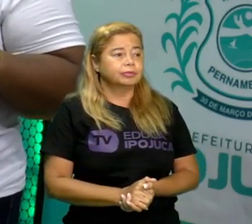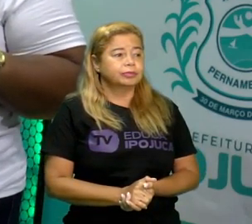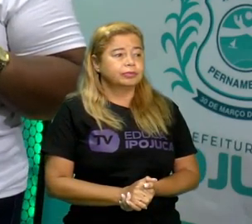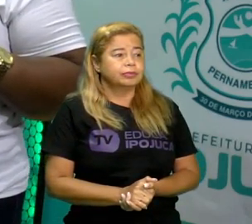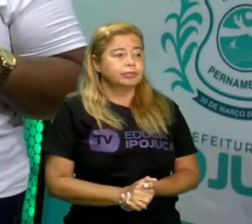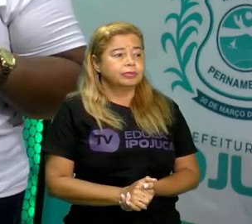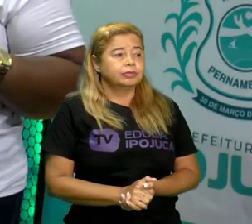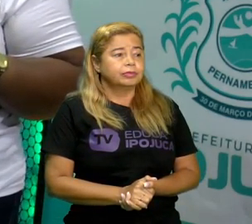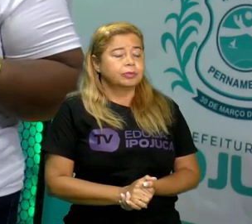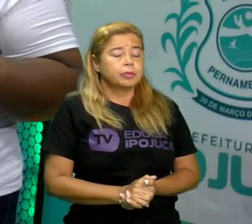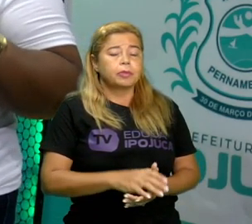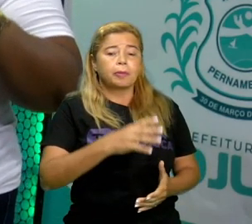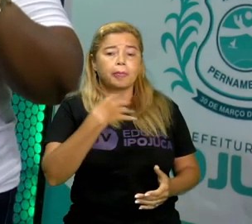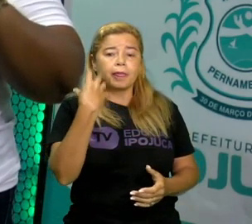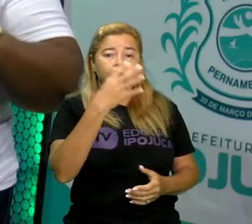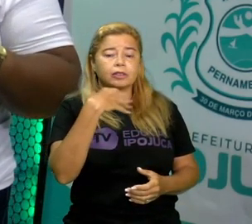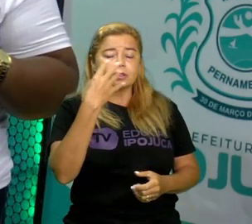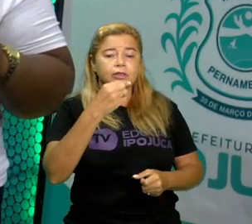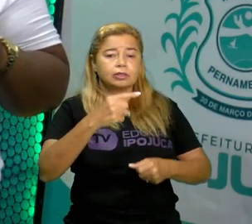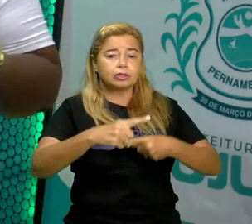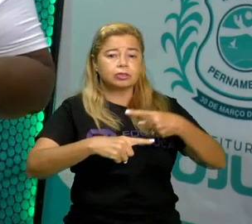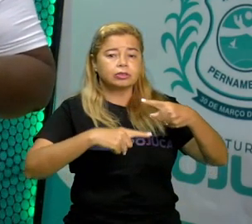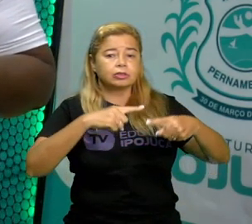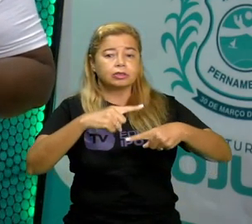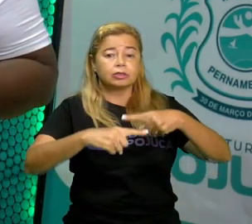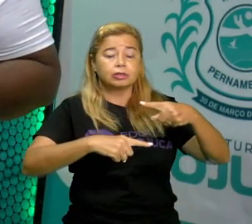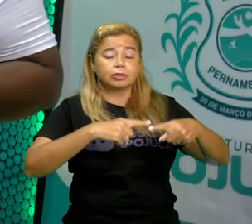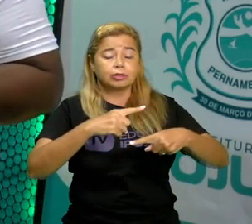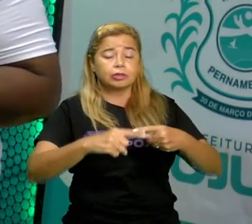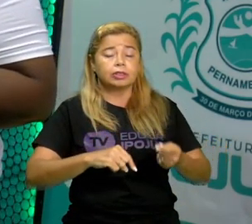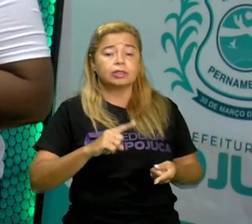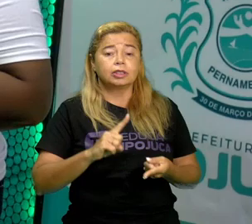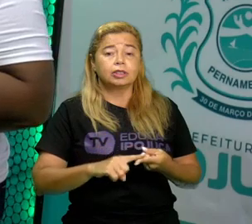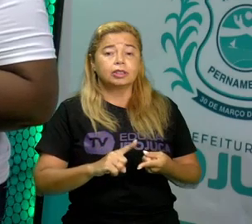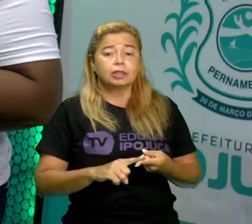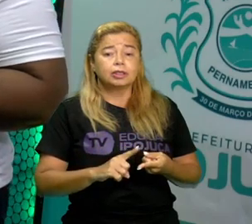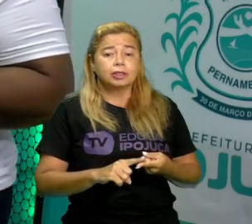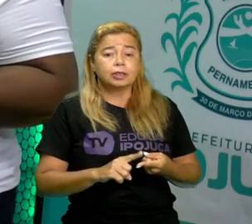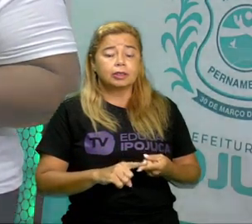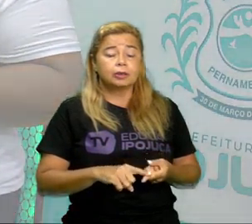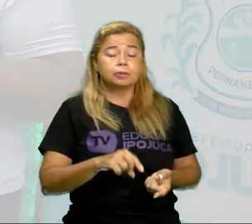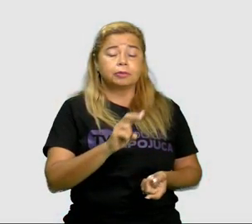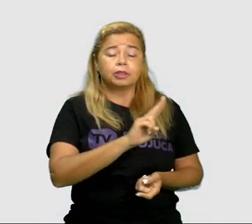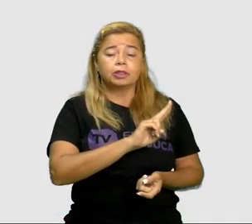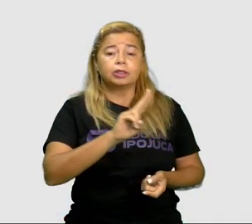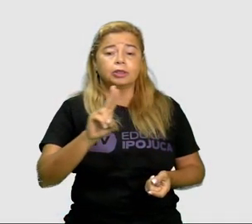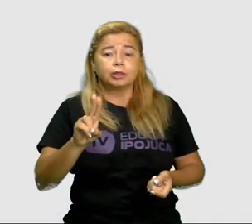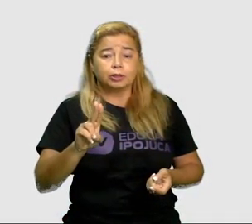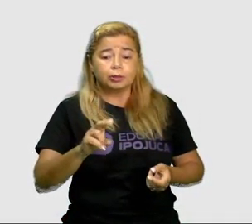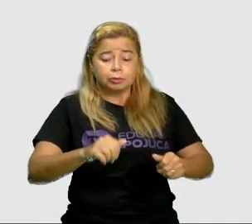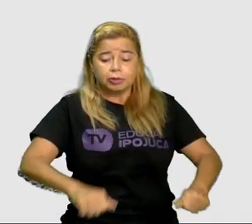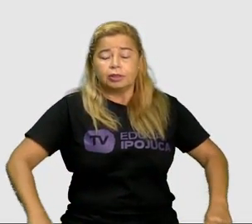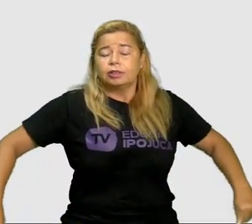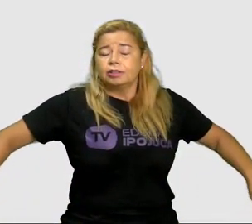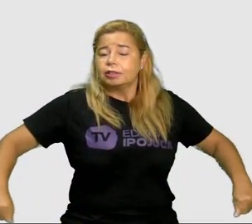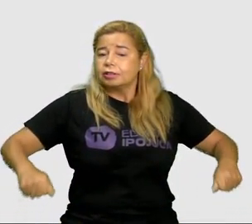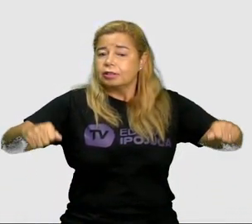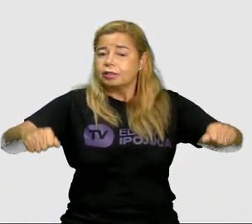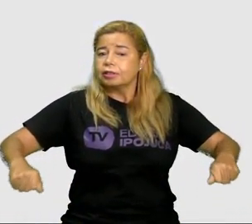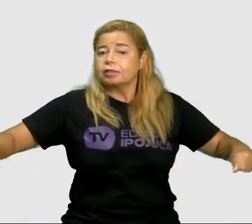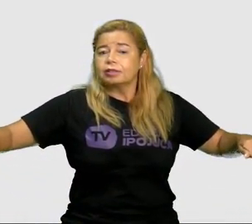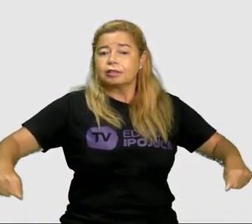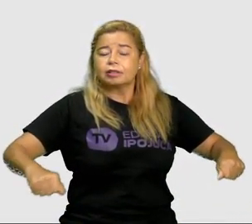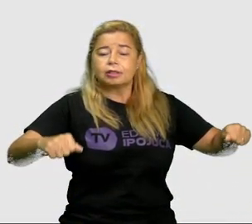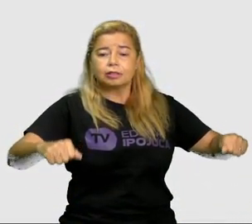As cantigas de roda também, elas são chamadas de ciranda. E é através dela que